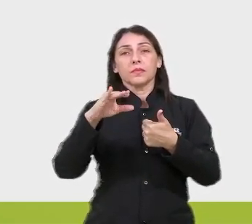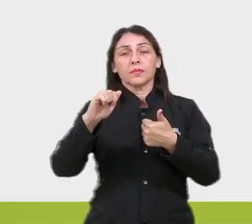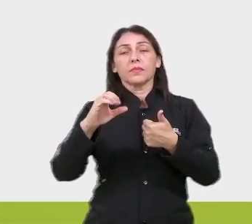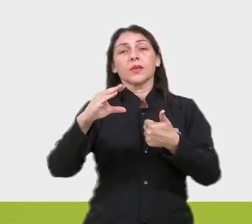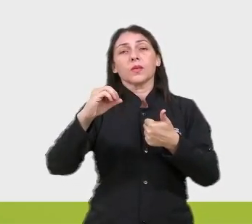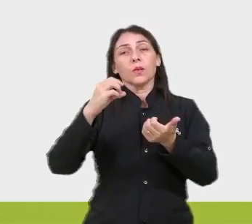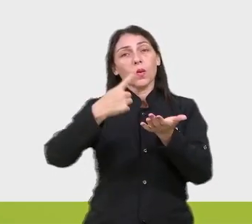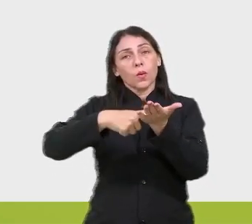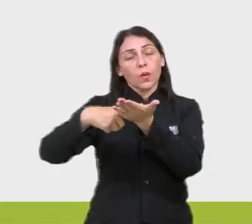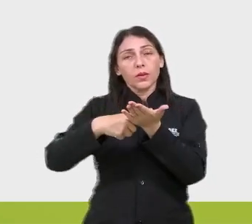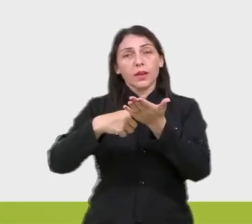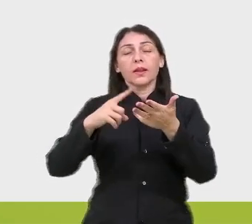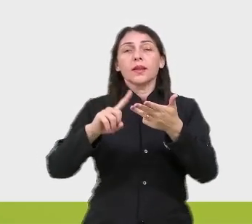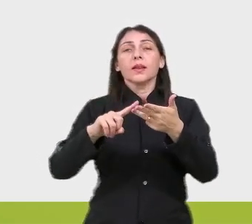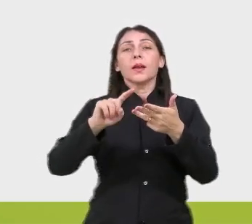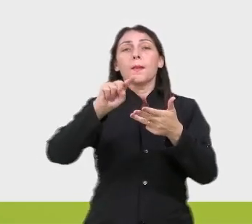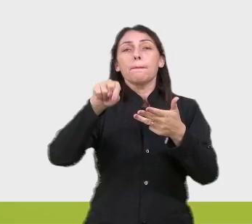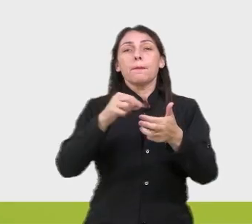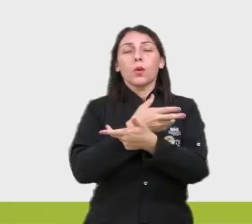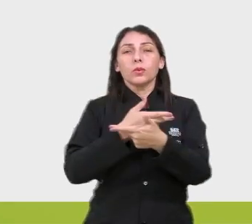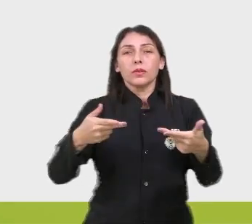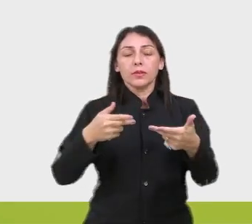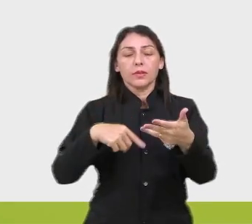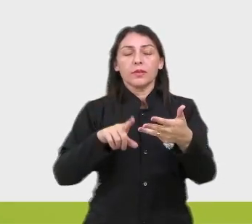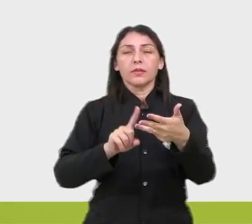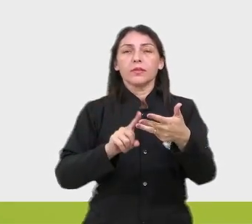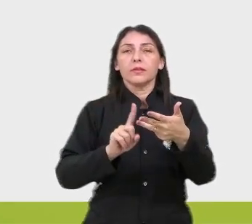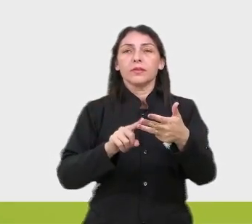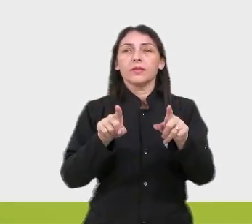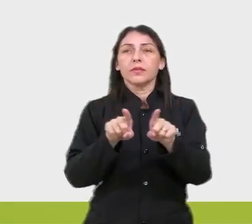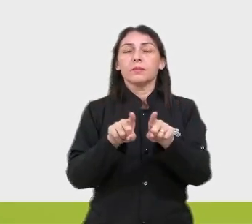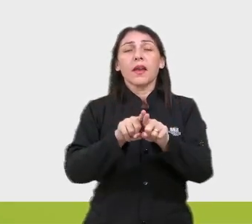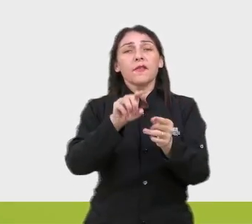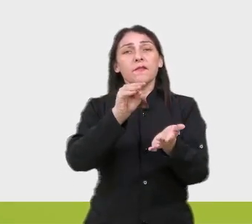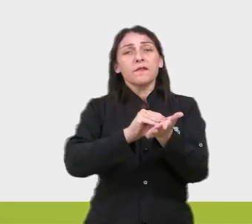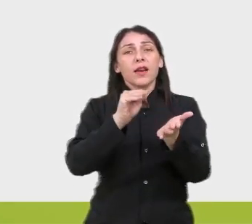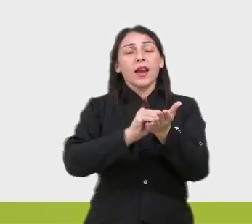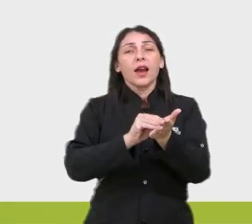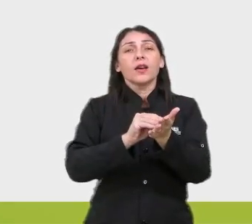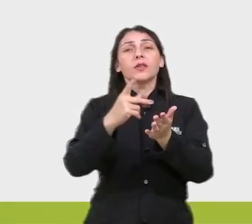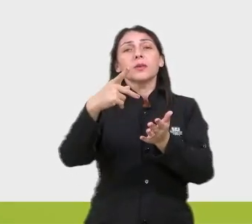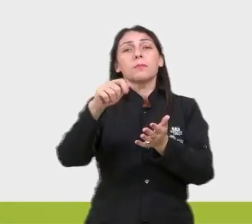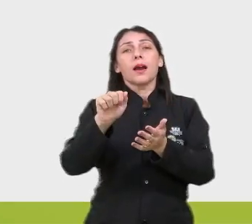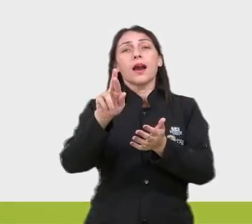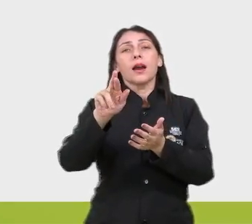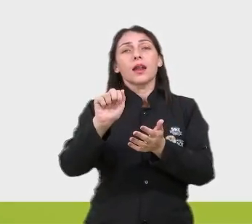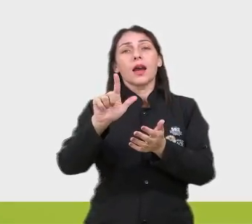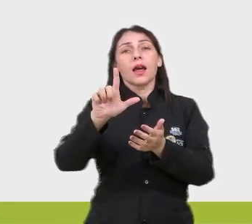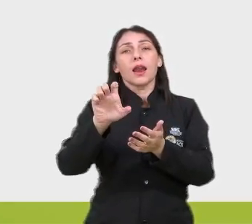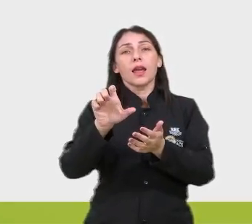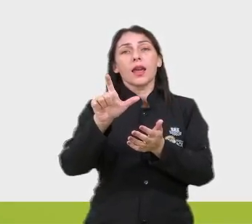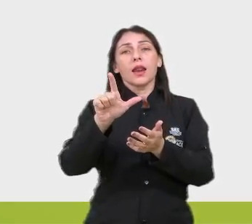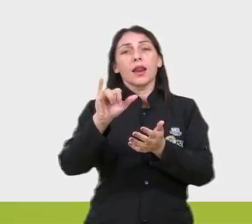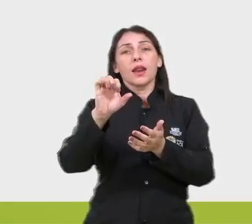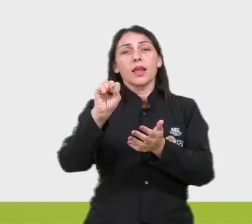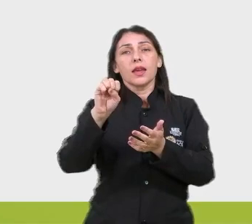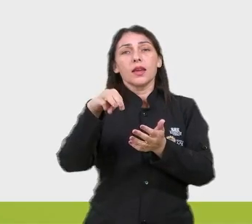concordância, pontuação. Aqui a falta de paralelismo sintático.